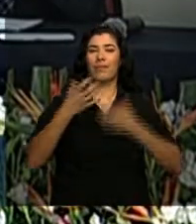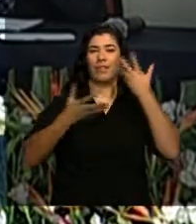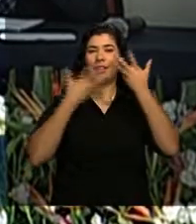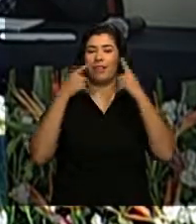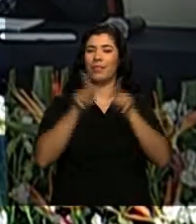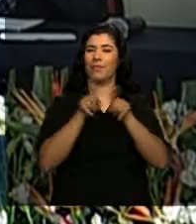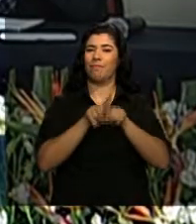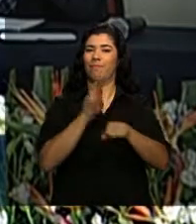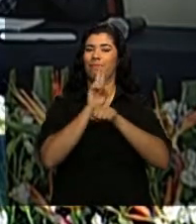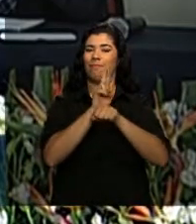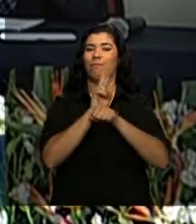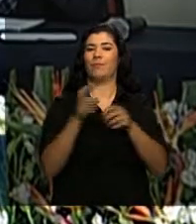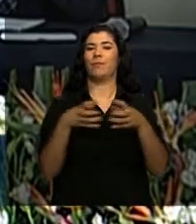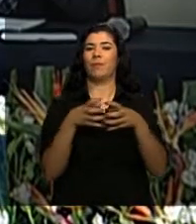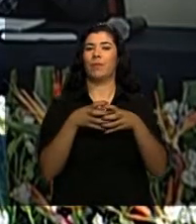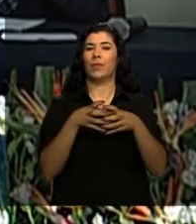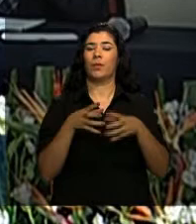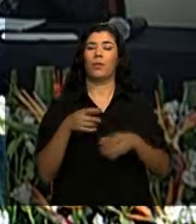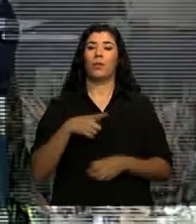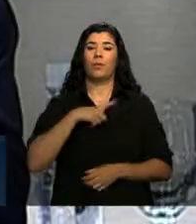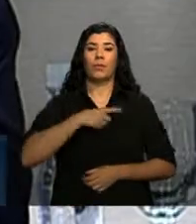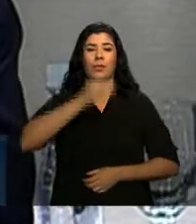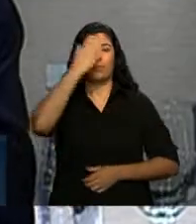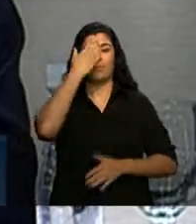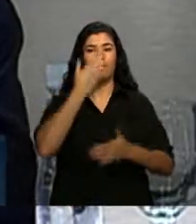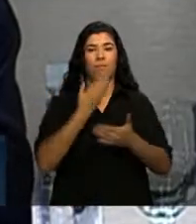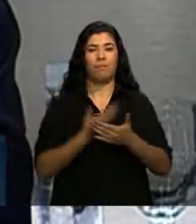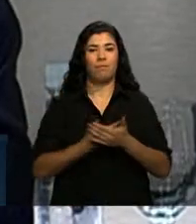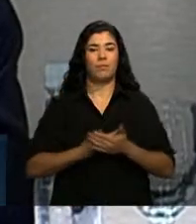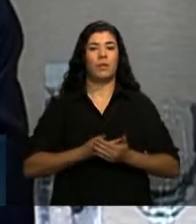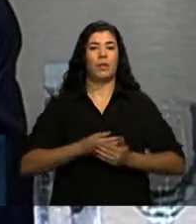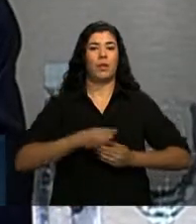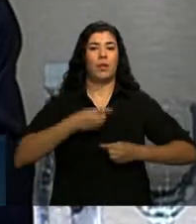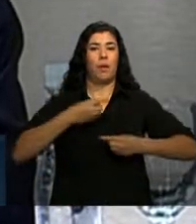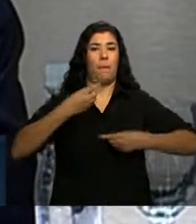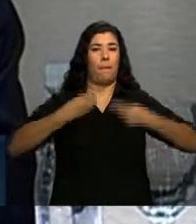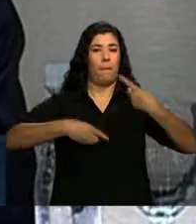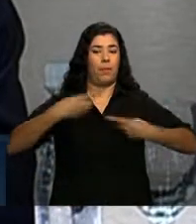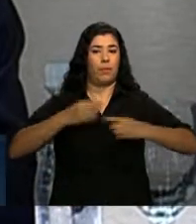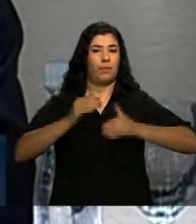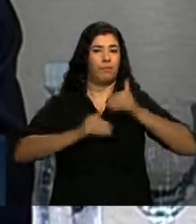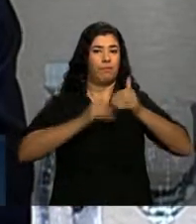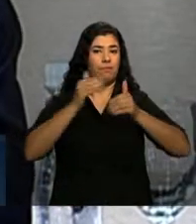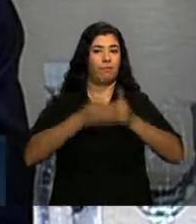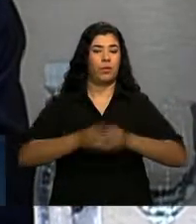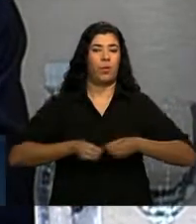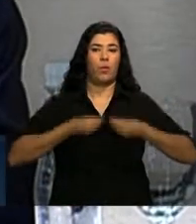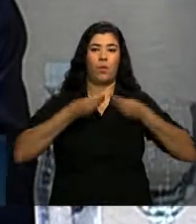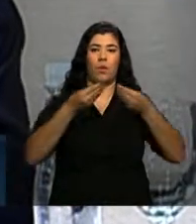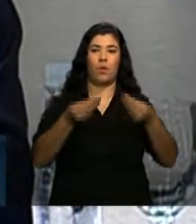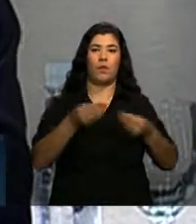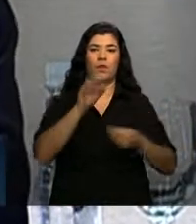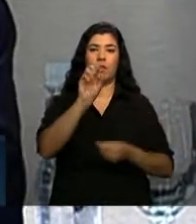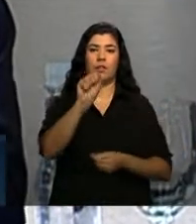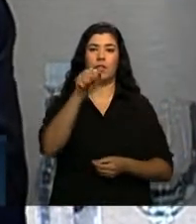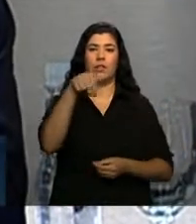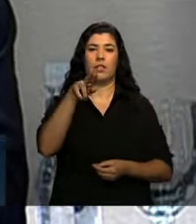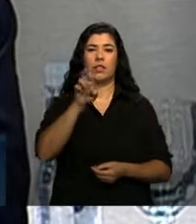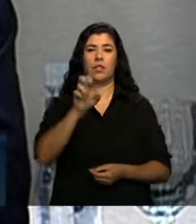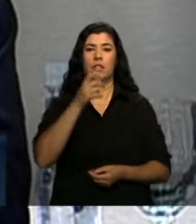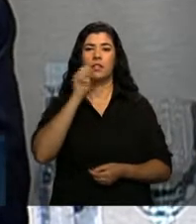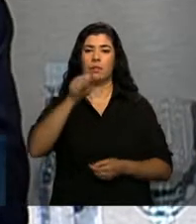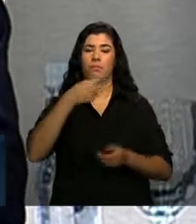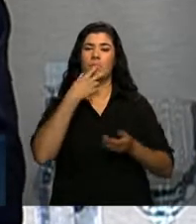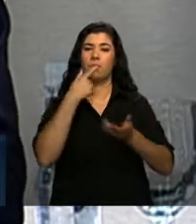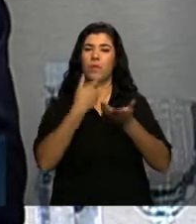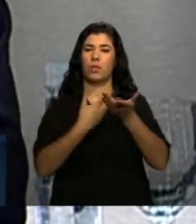esperança e da nossa certeza de que a política de sangue continuava caminhando como vem caminhando, até um pouco mais impulsionado pelo breve relato que eu